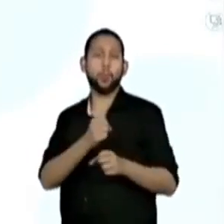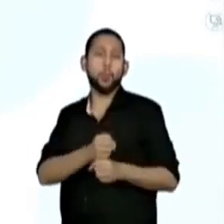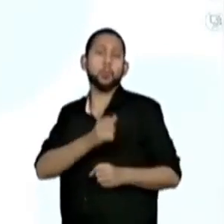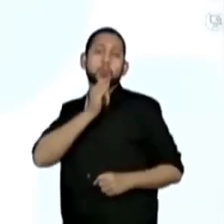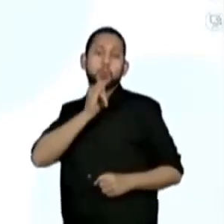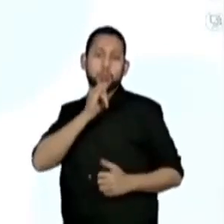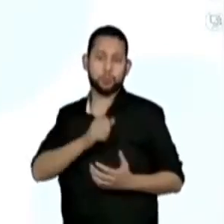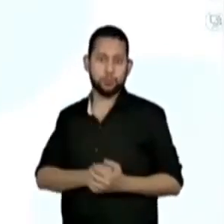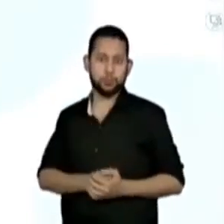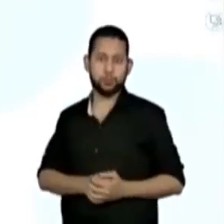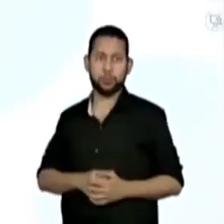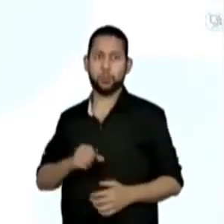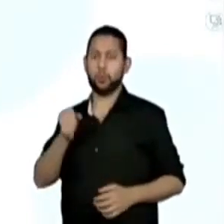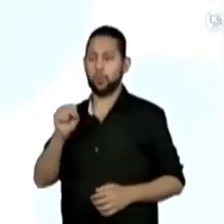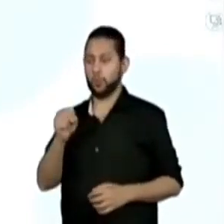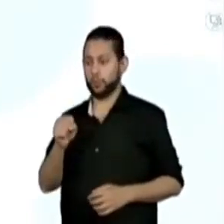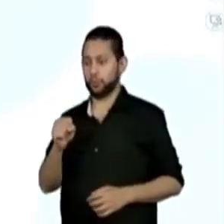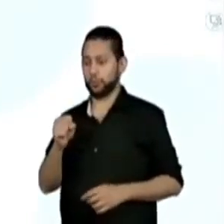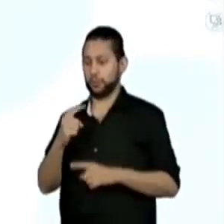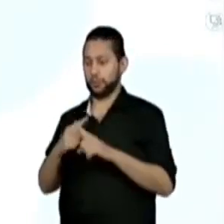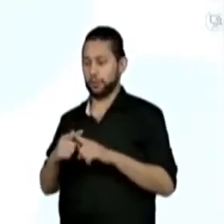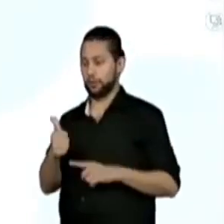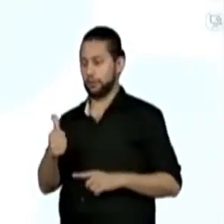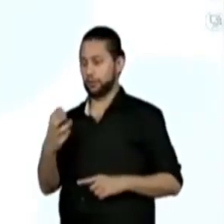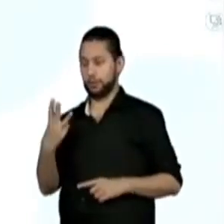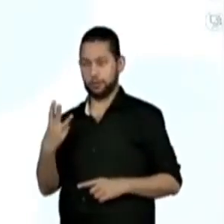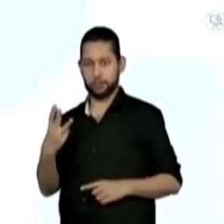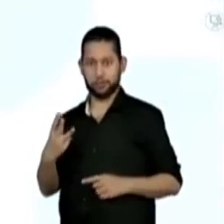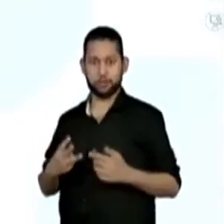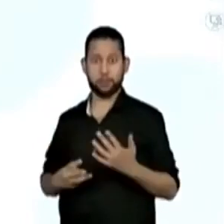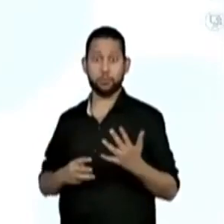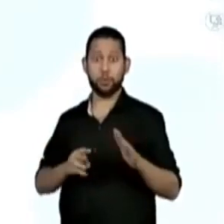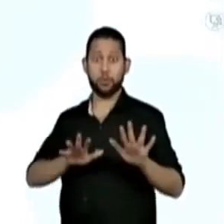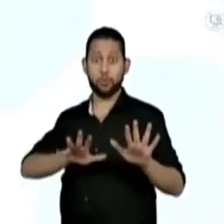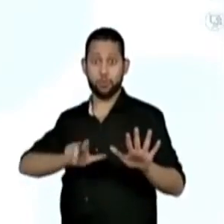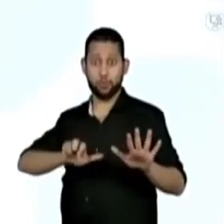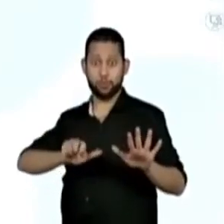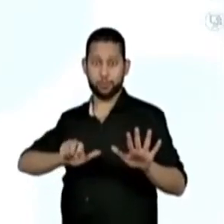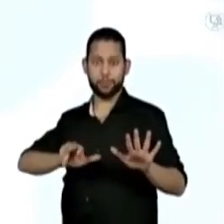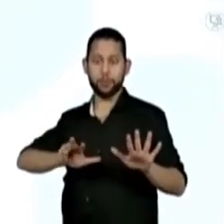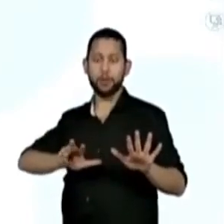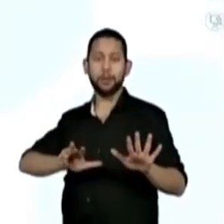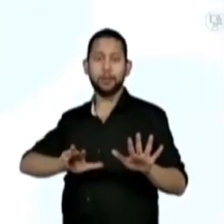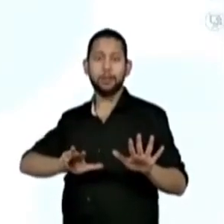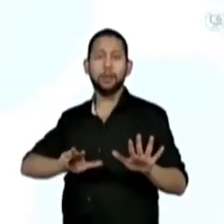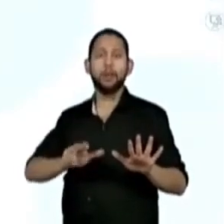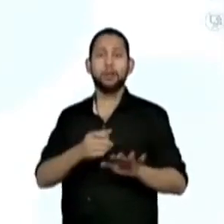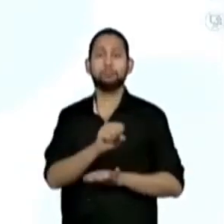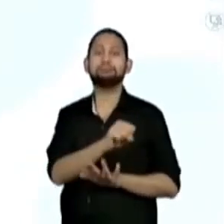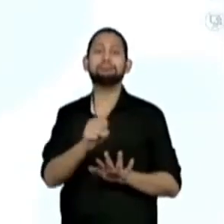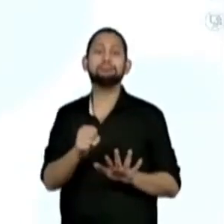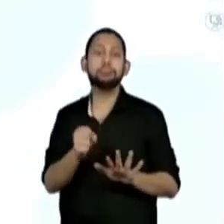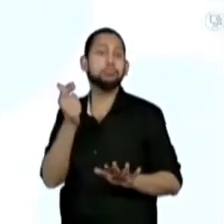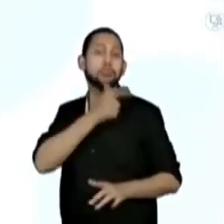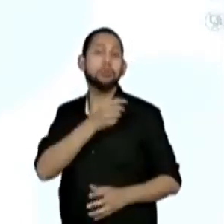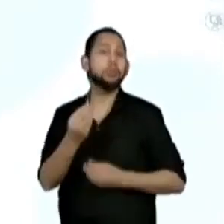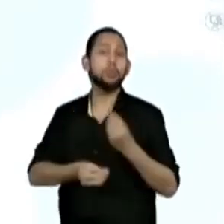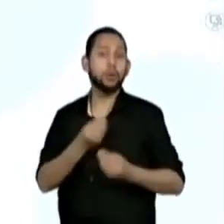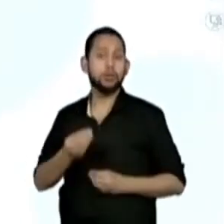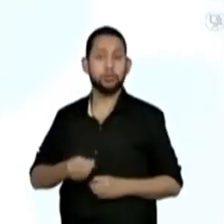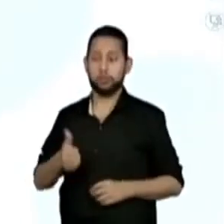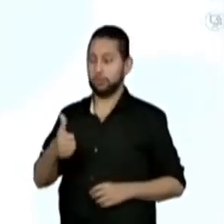por exemplo, 8 vezes 13, Giovana primeiro determinou o dobro de 13,